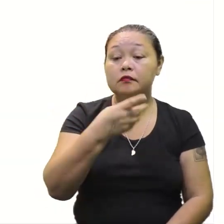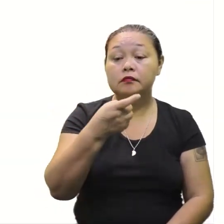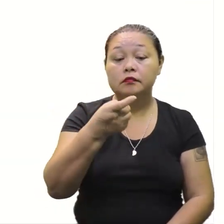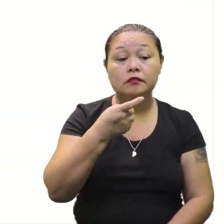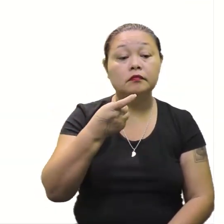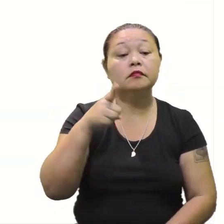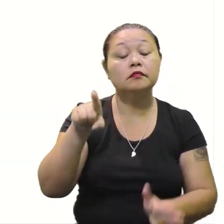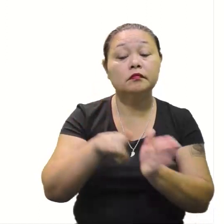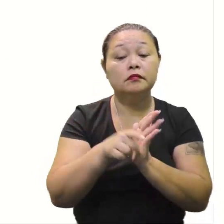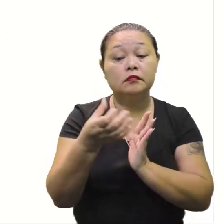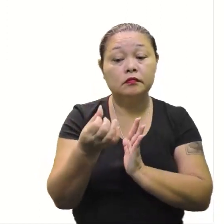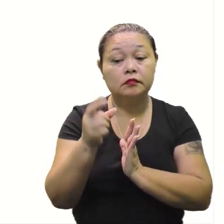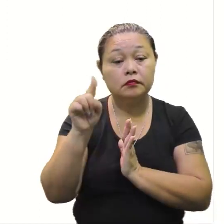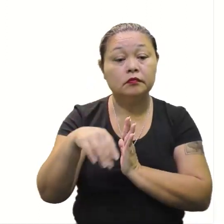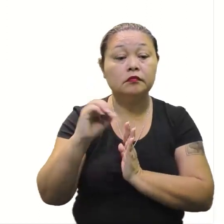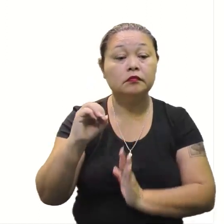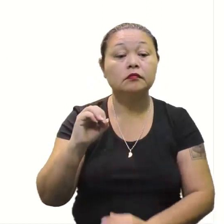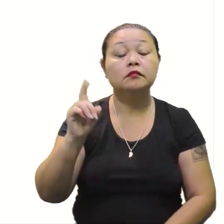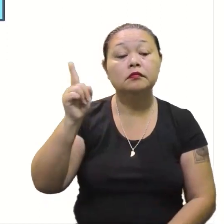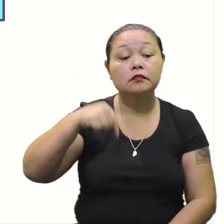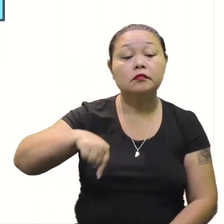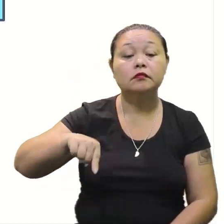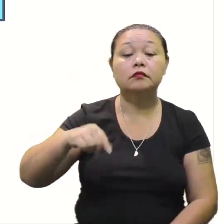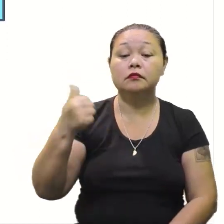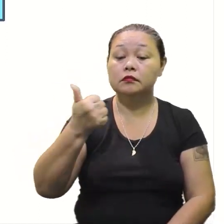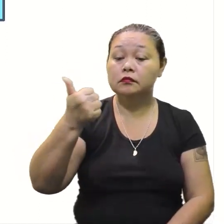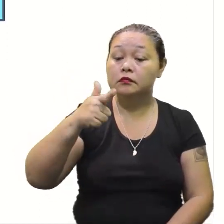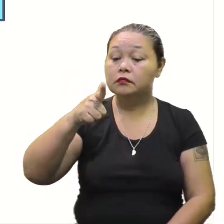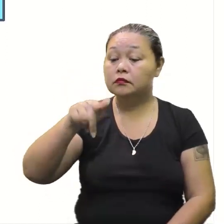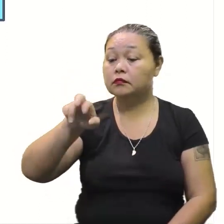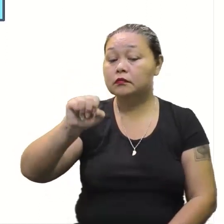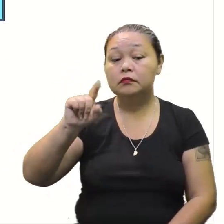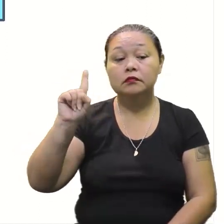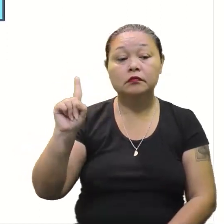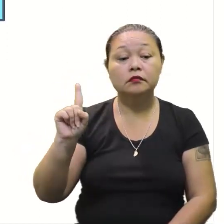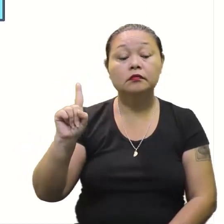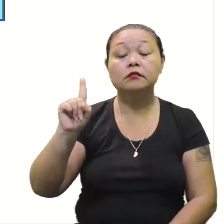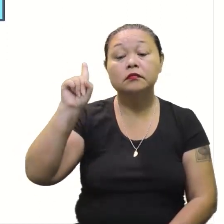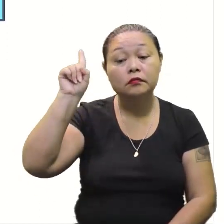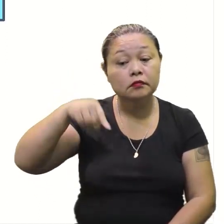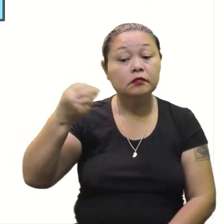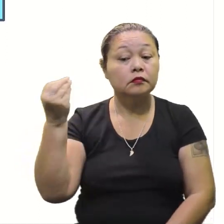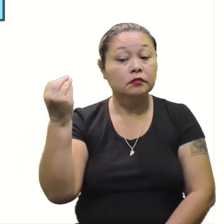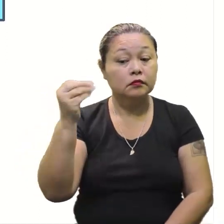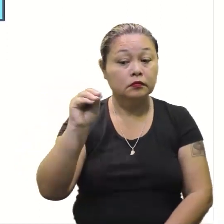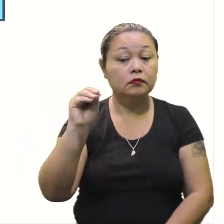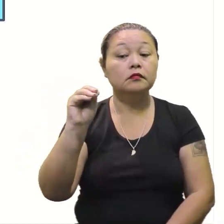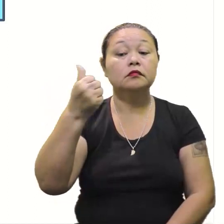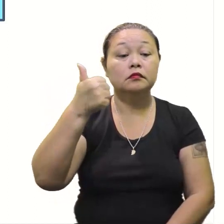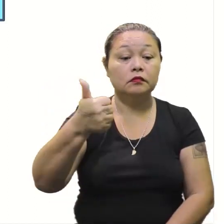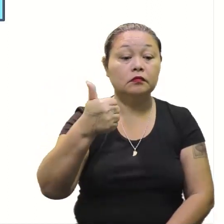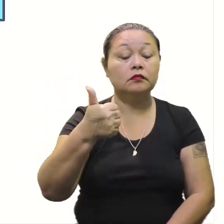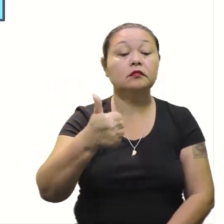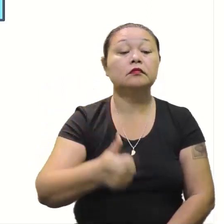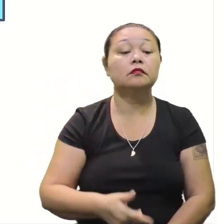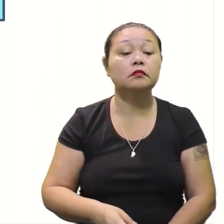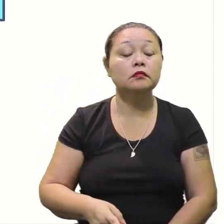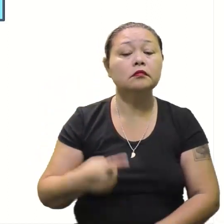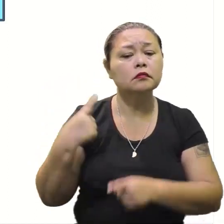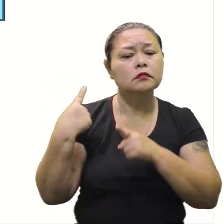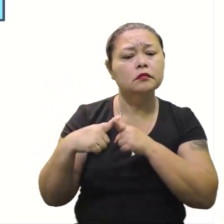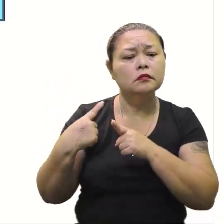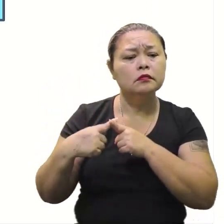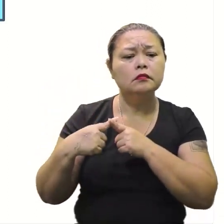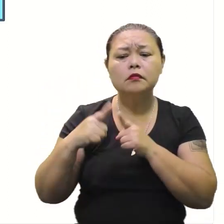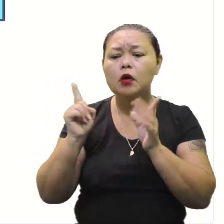seis, igual a zero. Essa é uma equação do primeiro grau. Porque aqui não aparece, mas é como se tivesse o um. Mas, por que,